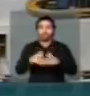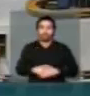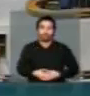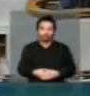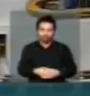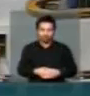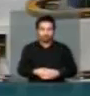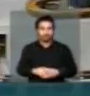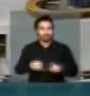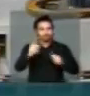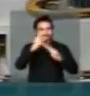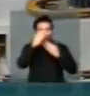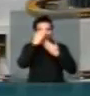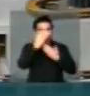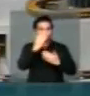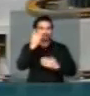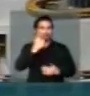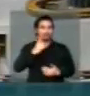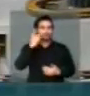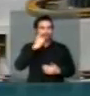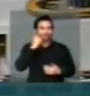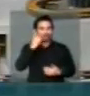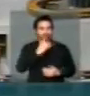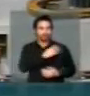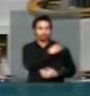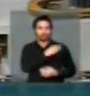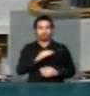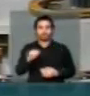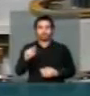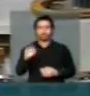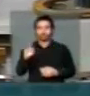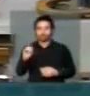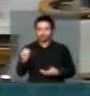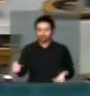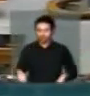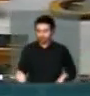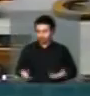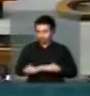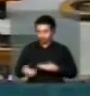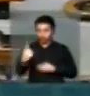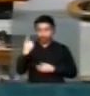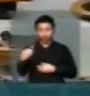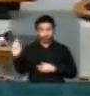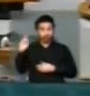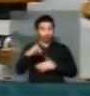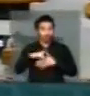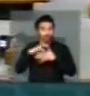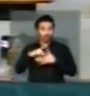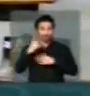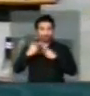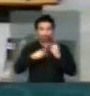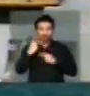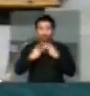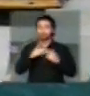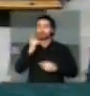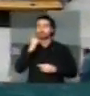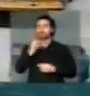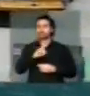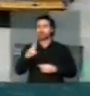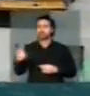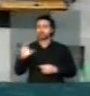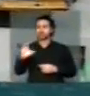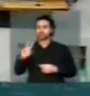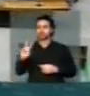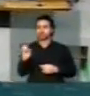Obrigado, deputado Capitão Augusto. Temos agora o último líder inscrito, o nosso deputado Chico